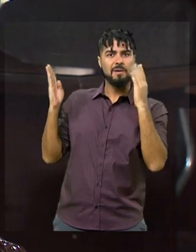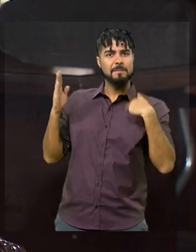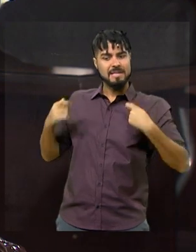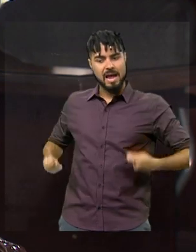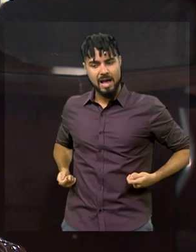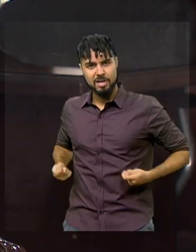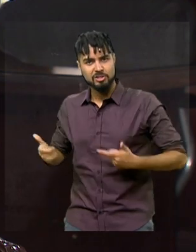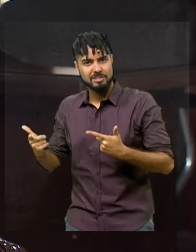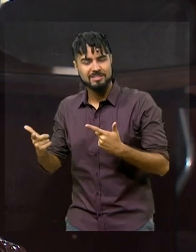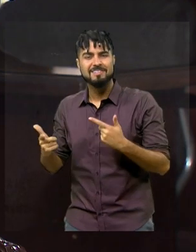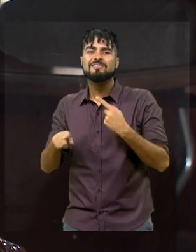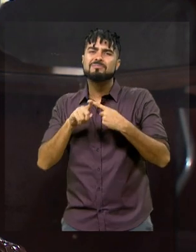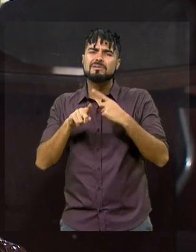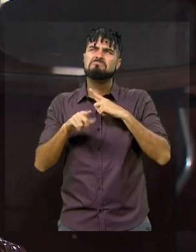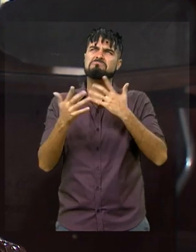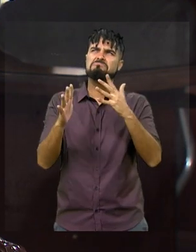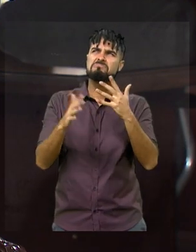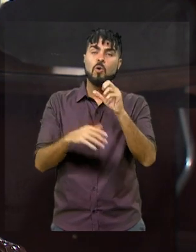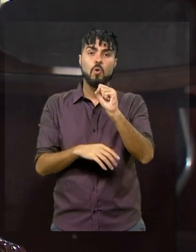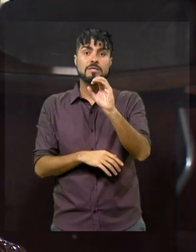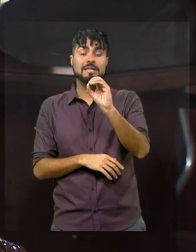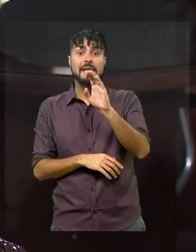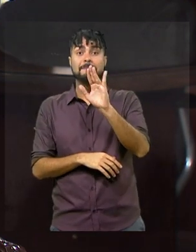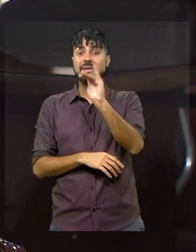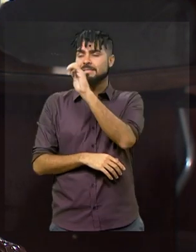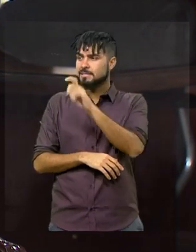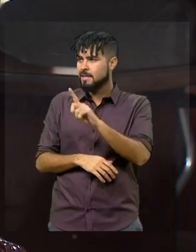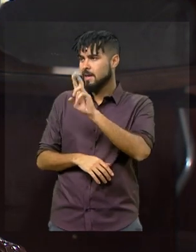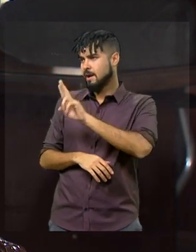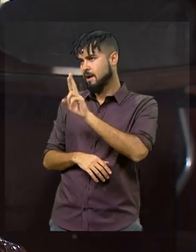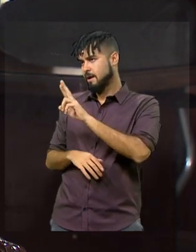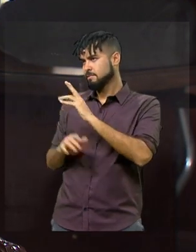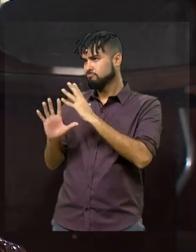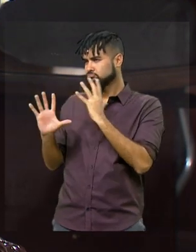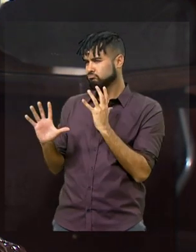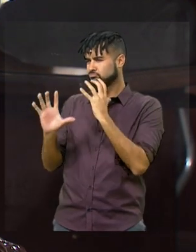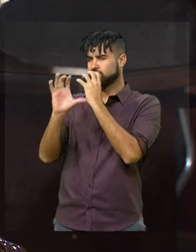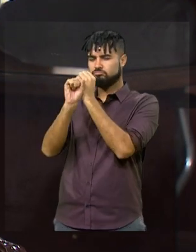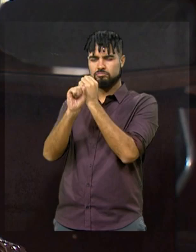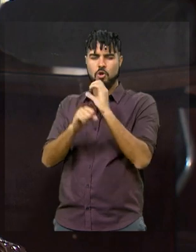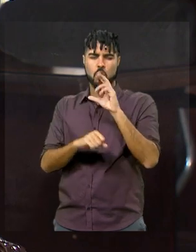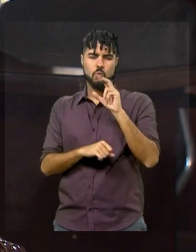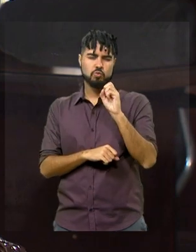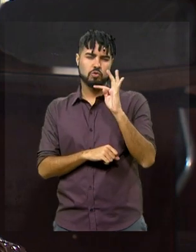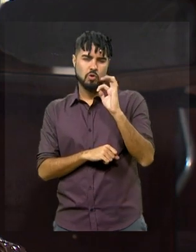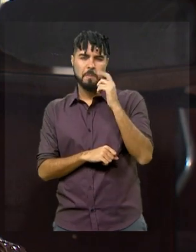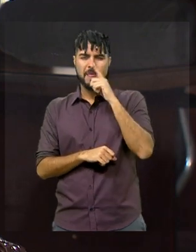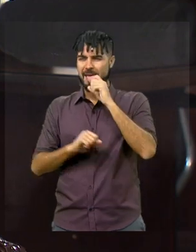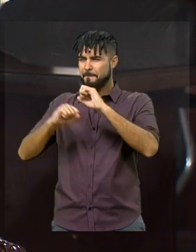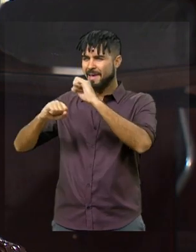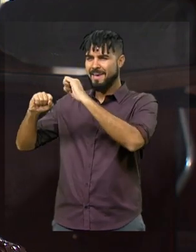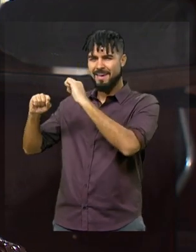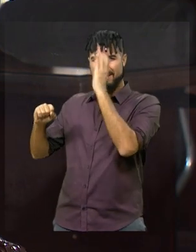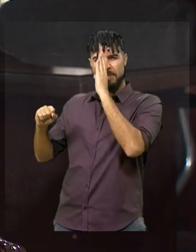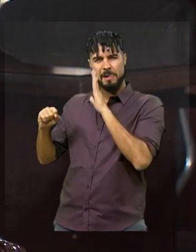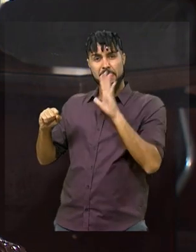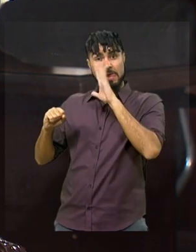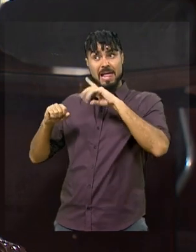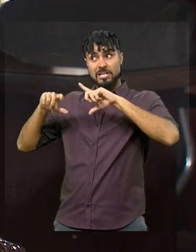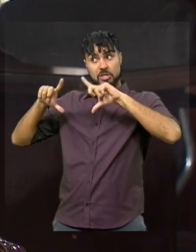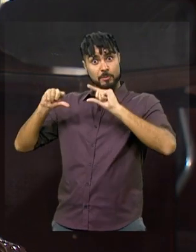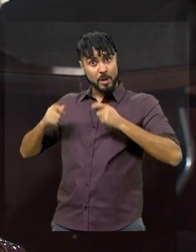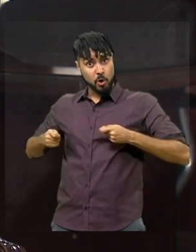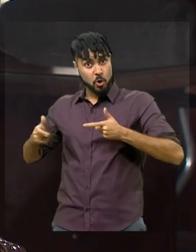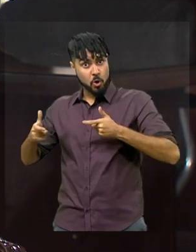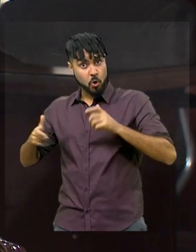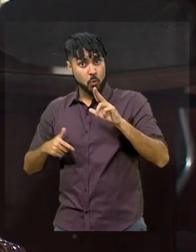iniciativa privada, eles falam de algo de 80 bilhões, que é o custo hoje para essas empresas. Ao diminuir esse